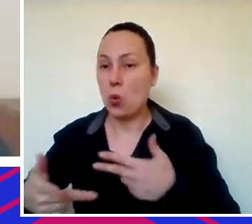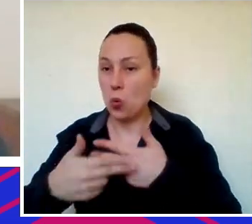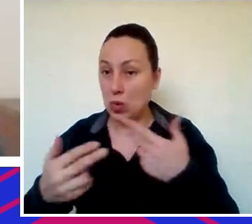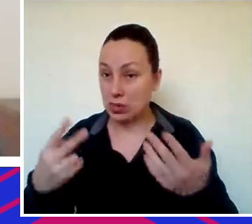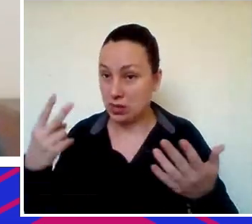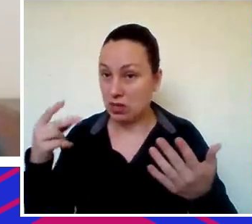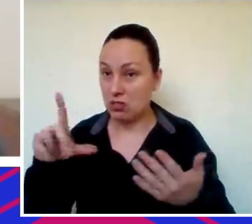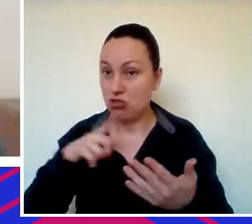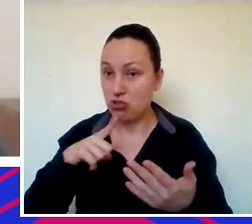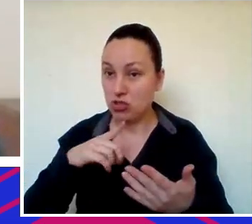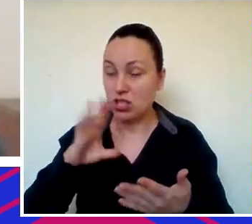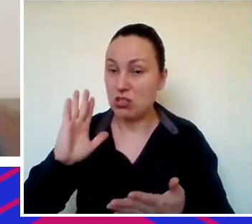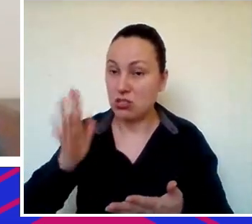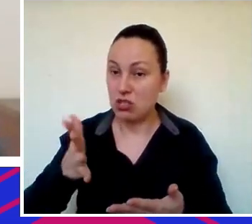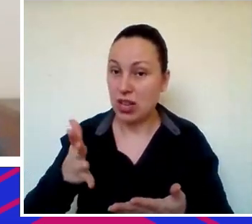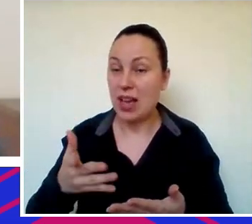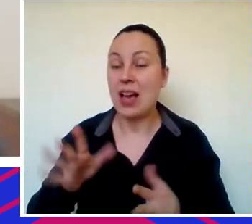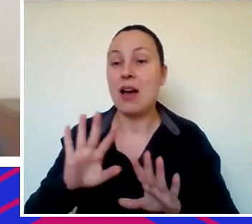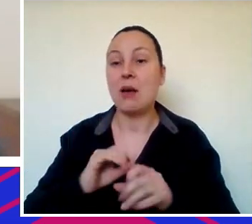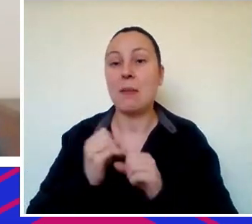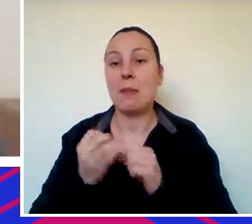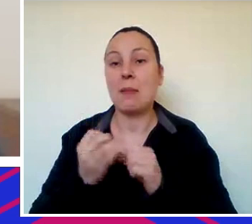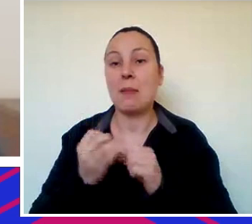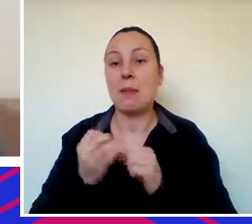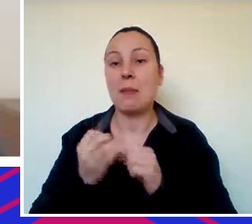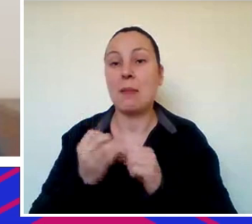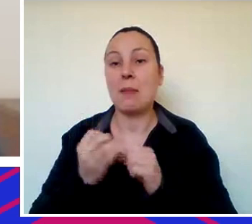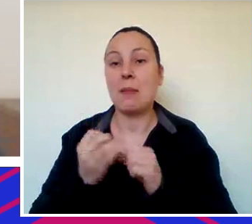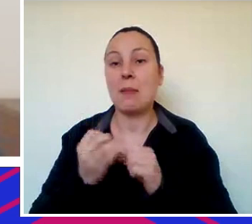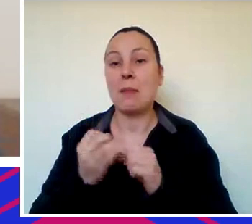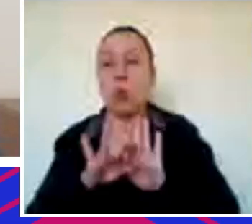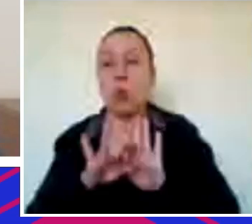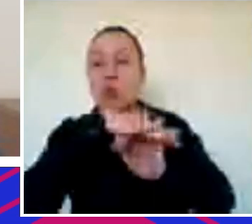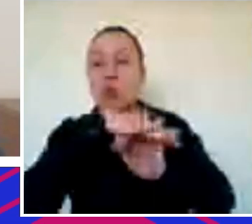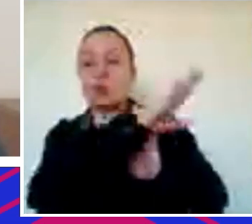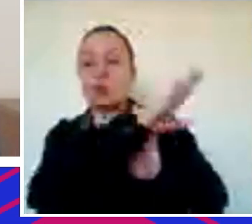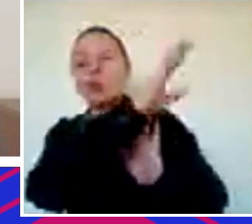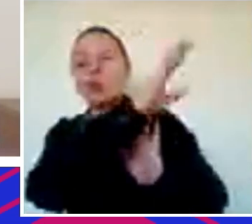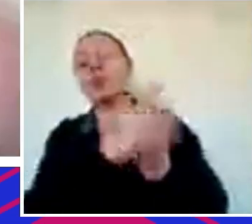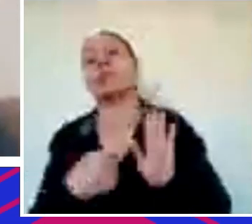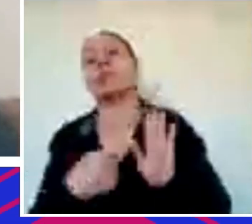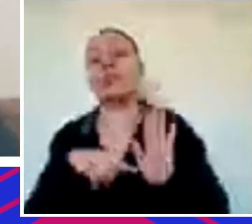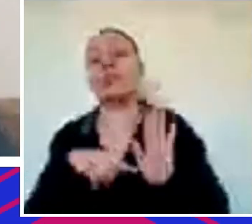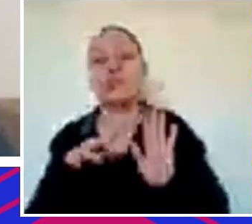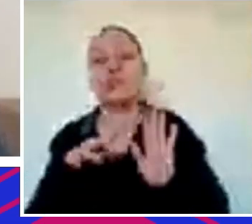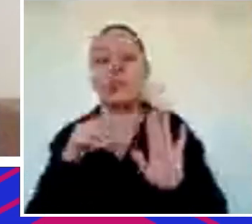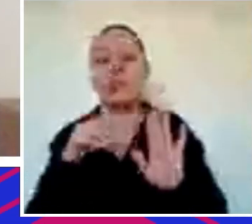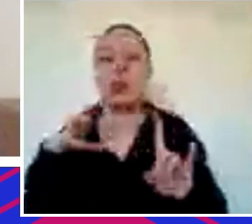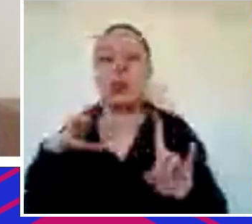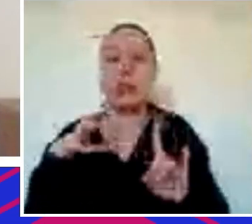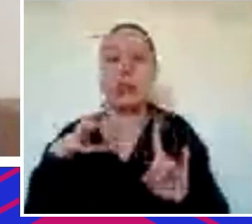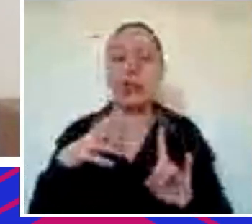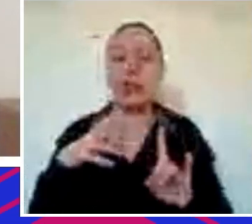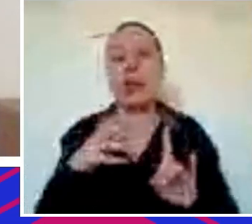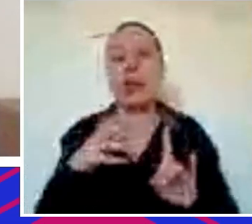Um negócio bacana que aconteceu com a pandemia, essas curvas de tendência que a gente acompanha há muito tempo, sempre tem lá os